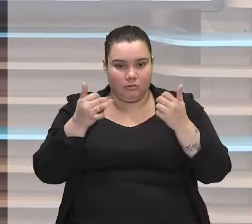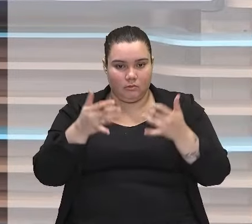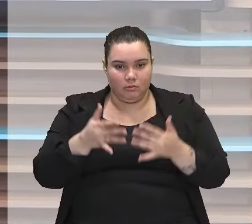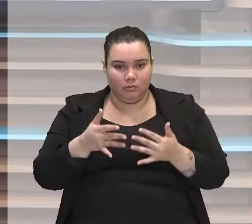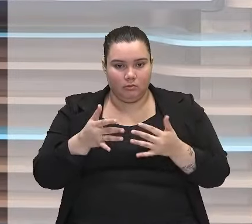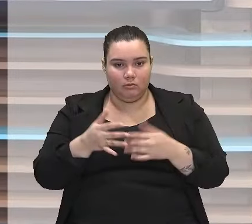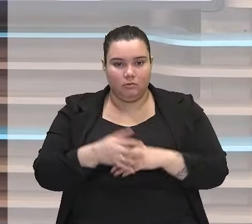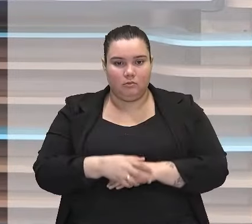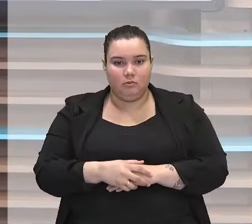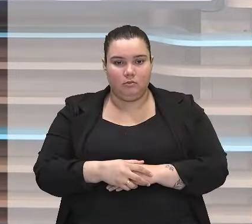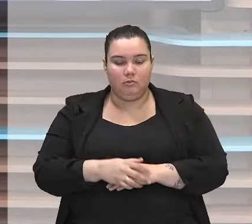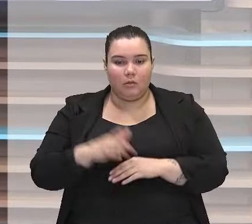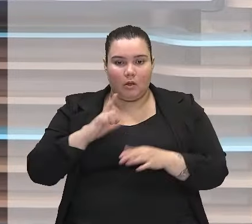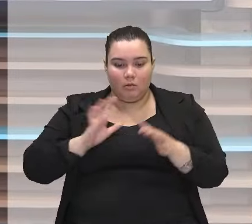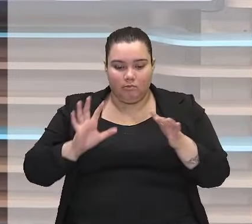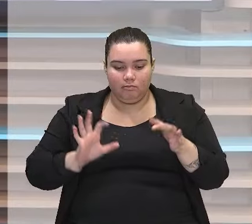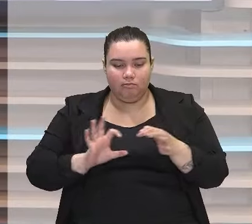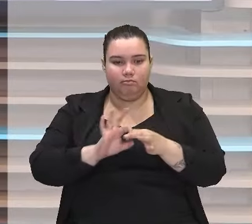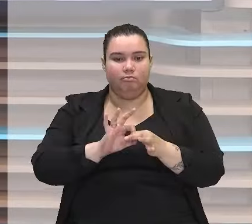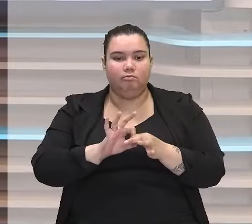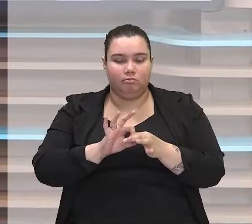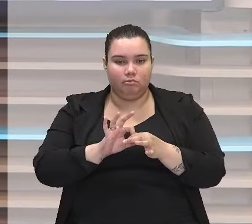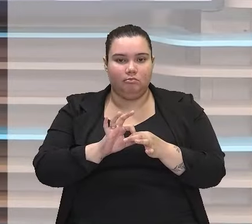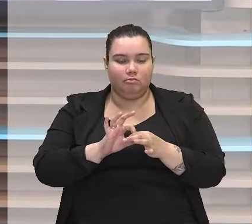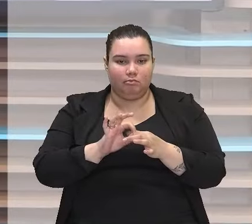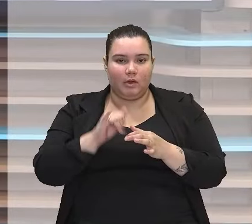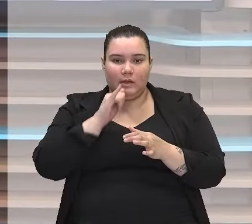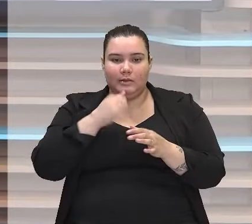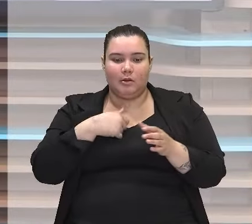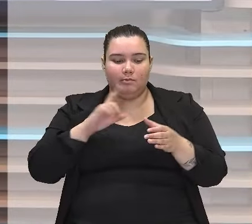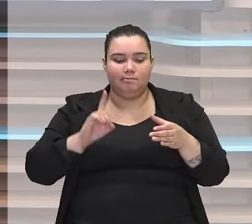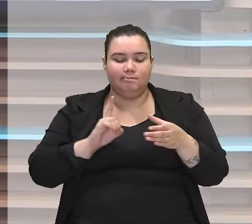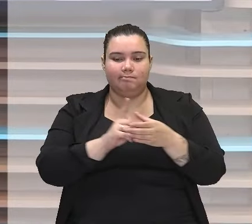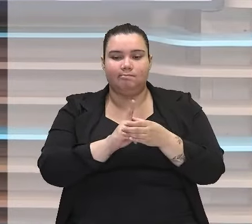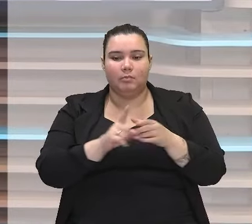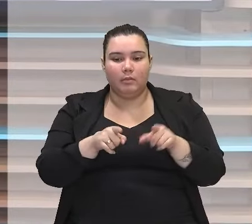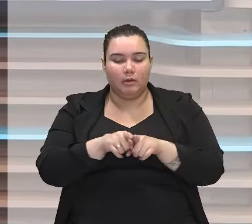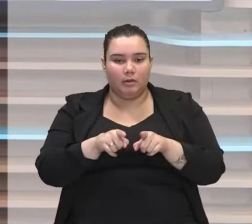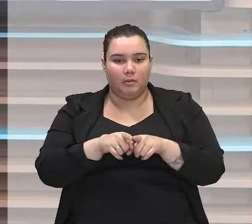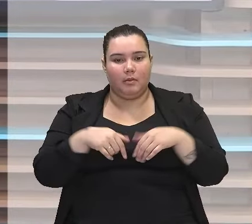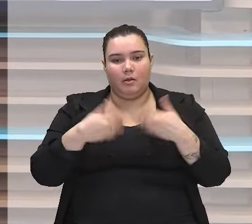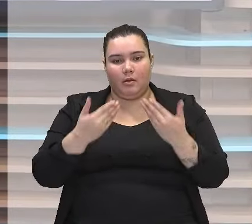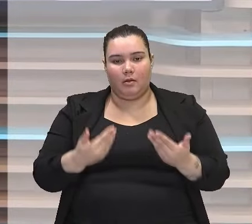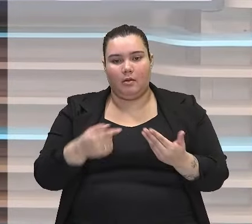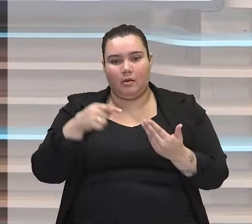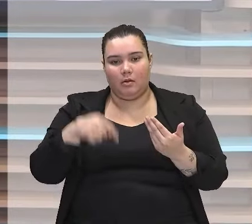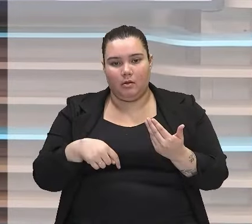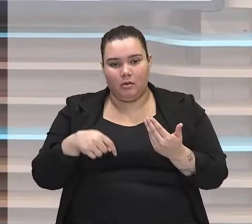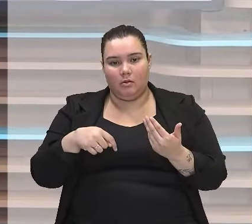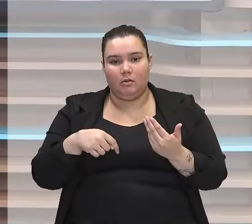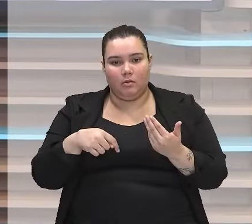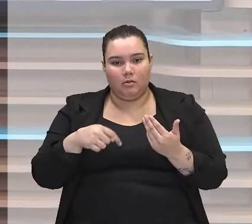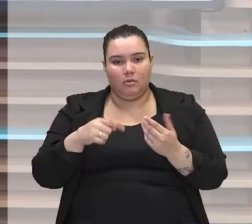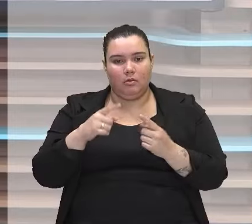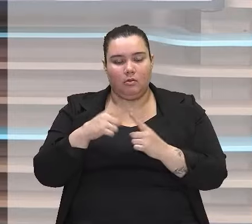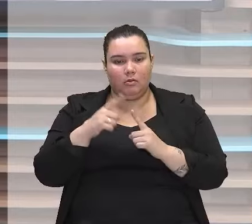acaba se incluindo nesse meio. Ok? Então, nós temos aí exatamente a ideia, ou seja,